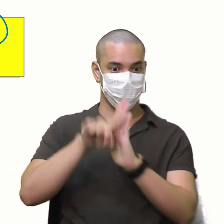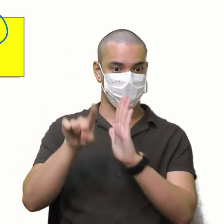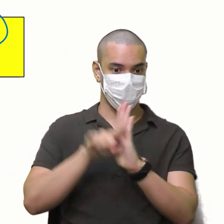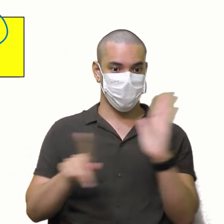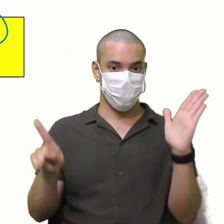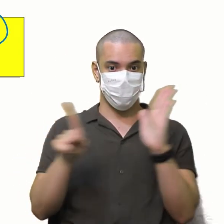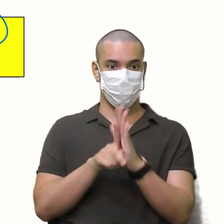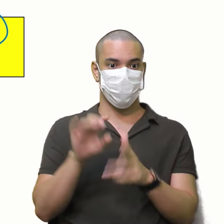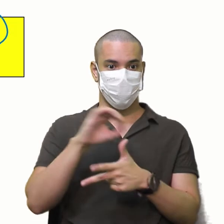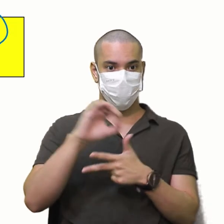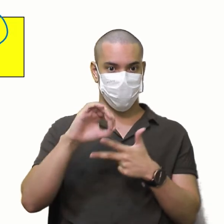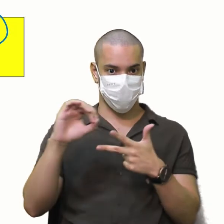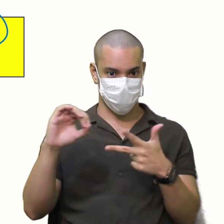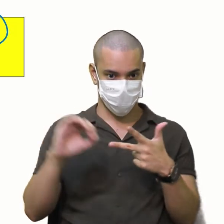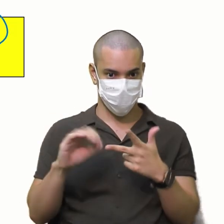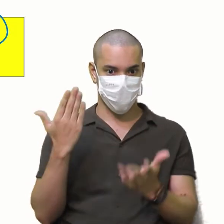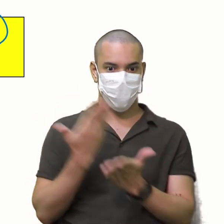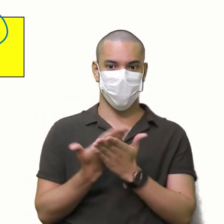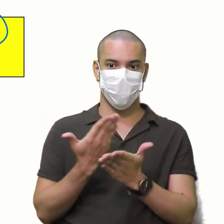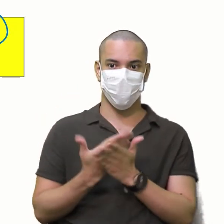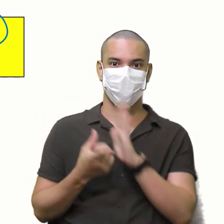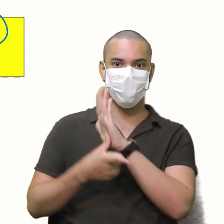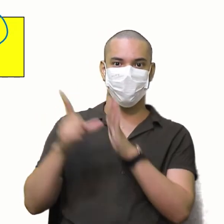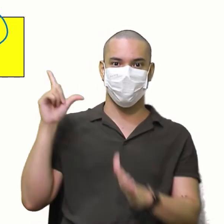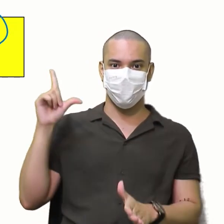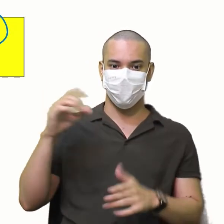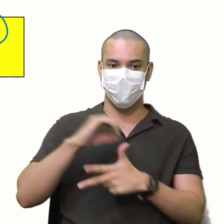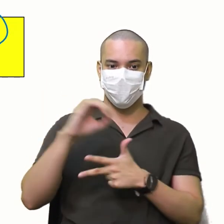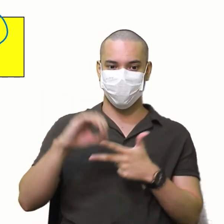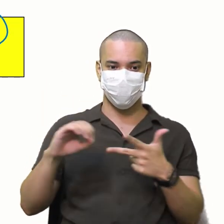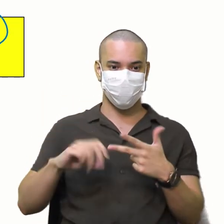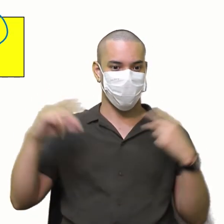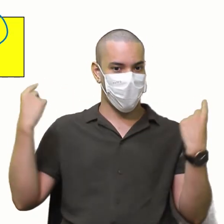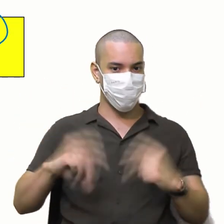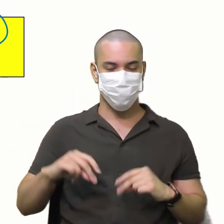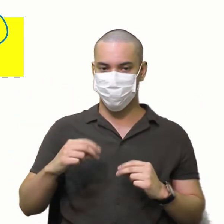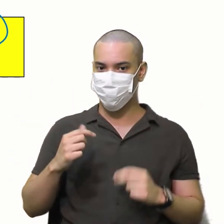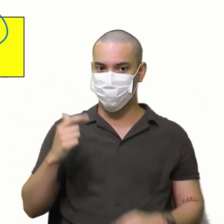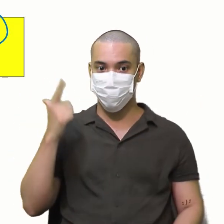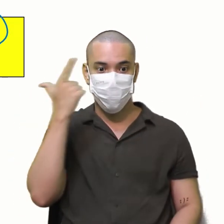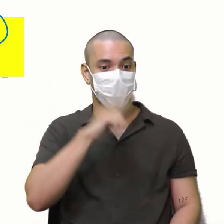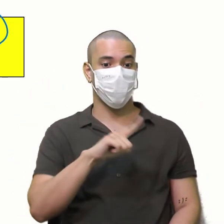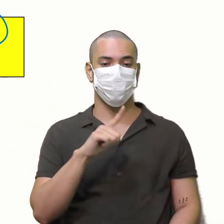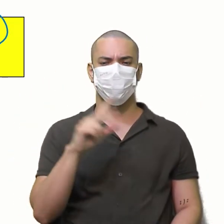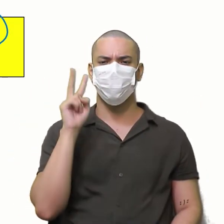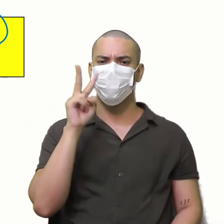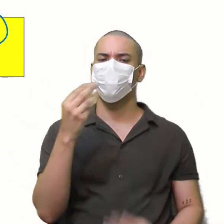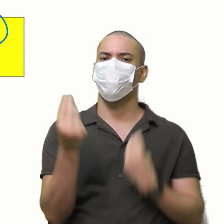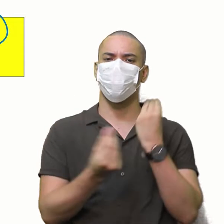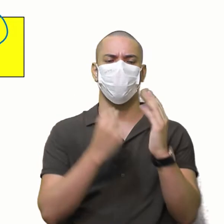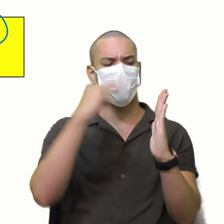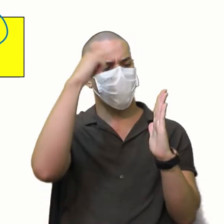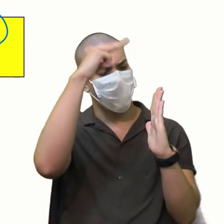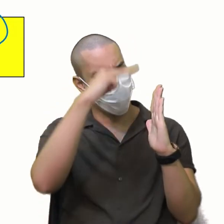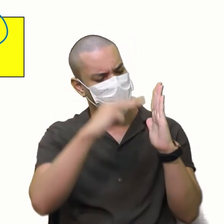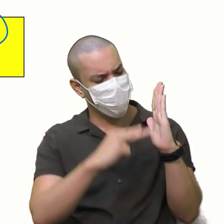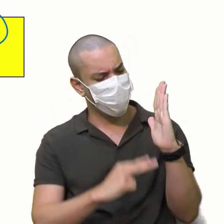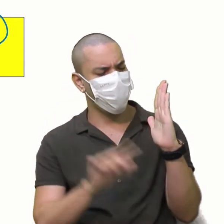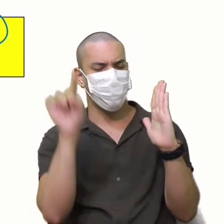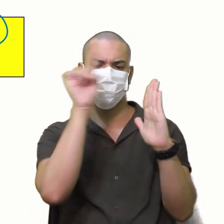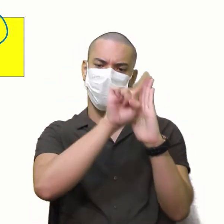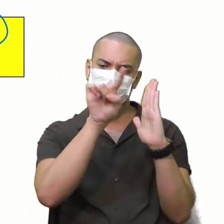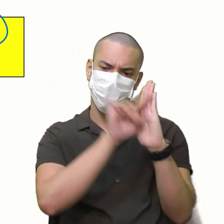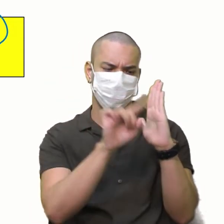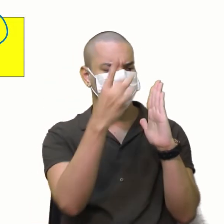Enem Naquela aula Do Enem Ativar Lembram? Nós mostramos Como você deve ler A questão Como que